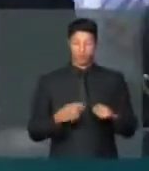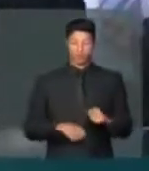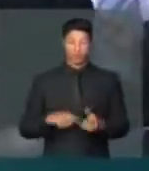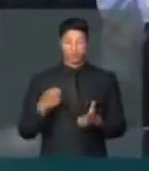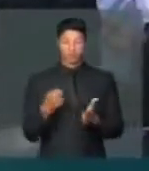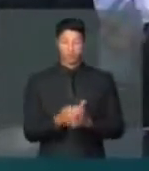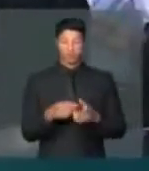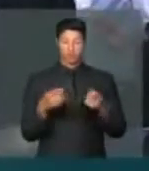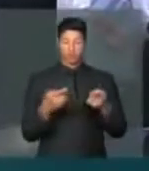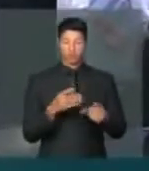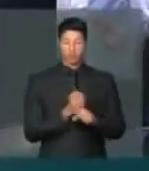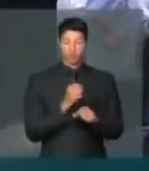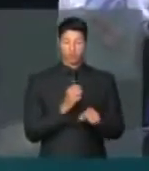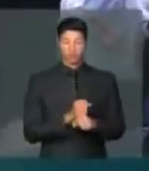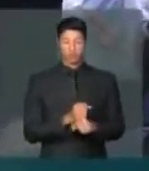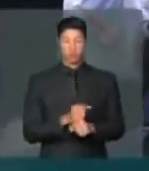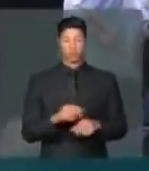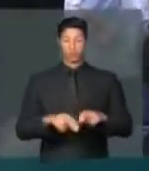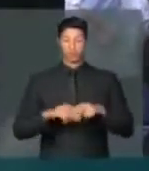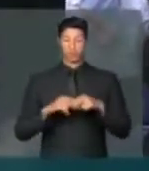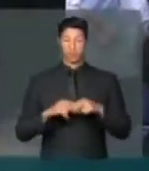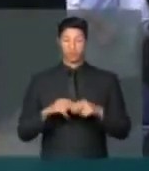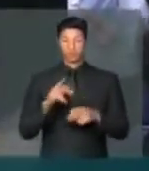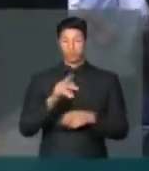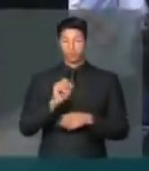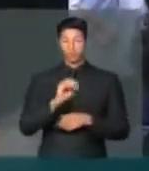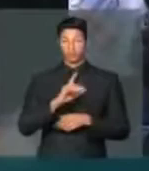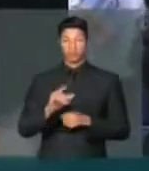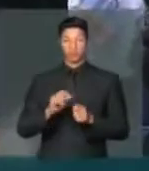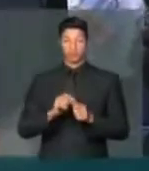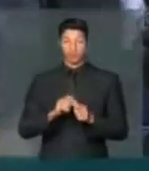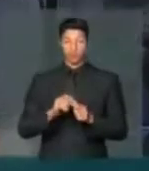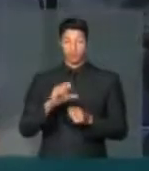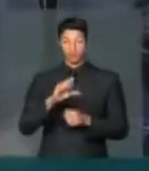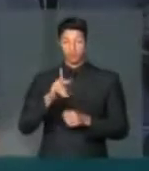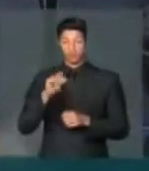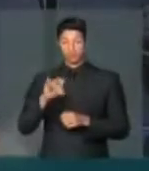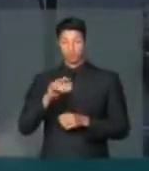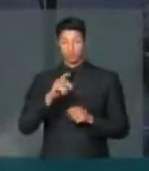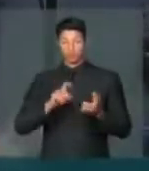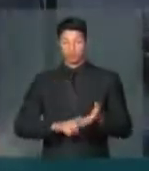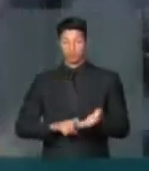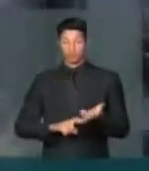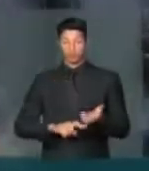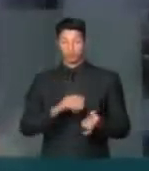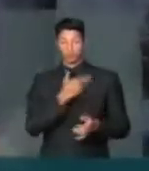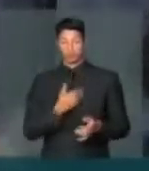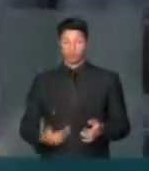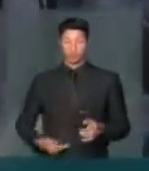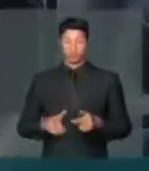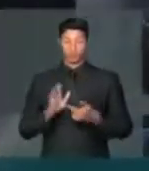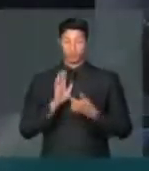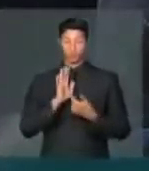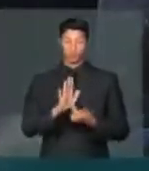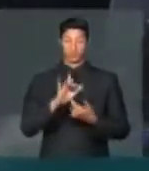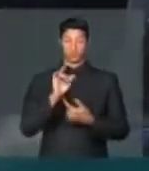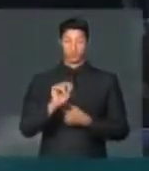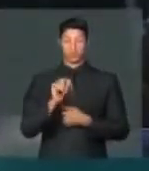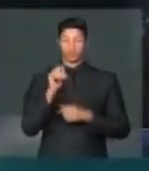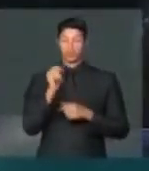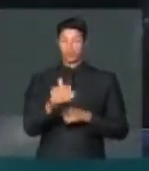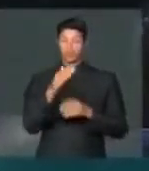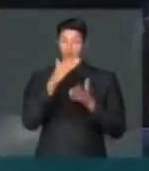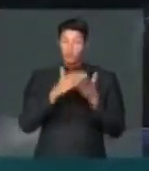pagar a conta da crise por isso foi o PSOL que fez a CPI da dívida pública aqui mostrando que